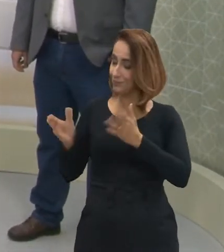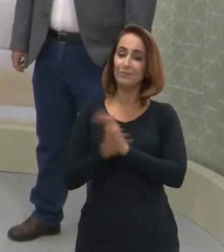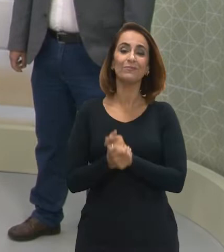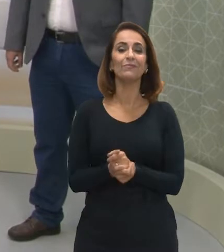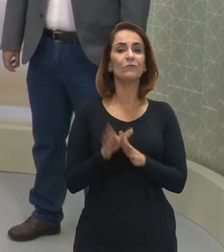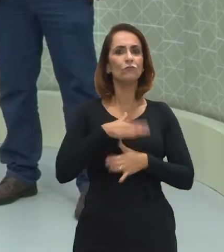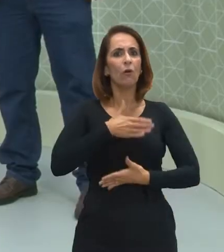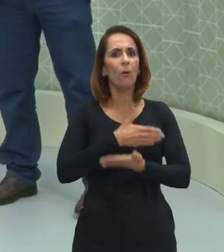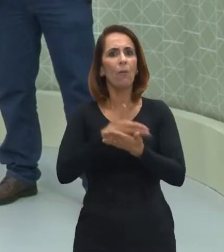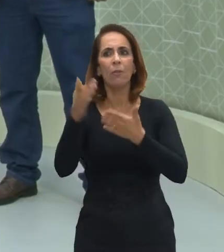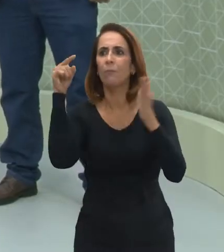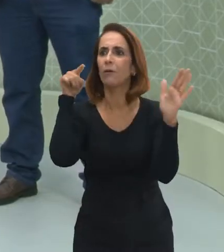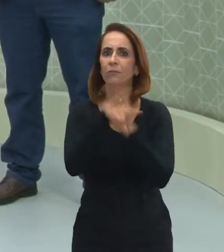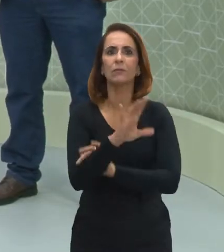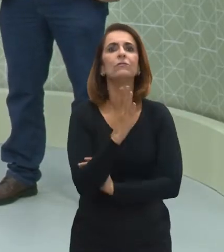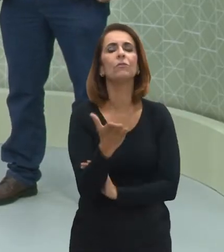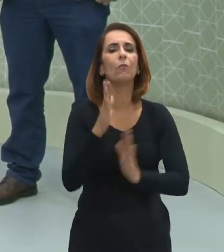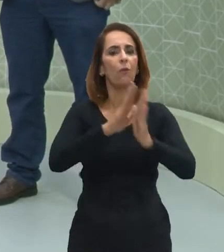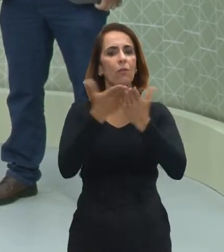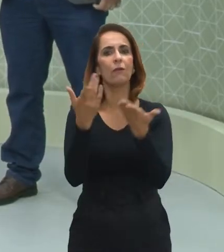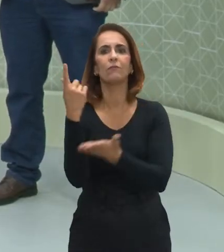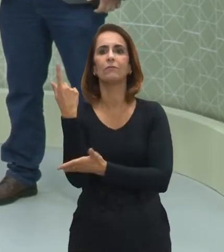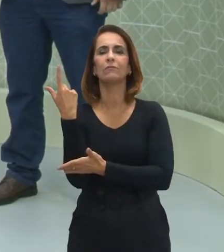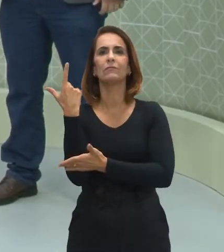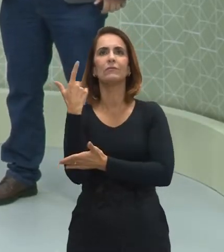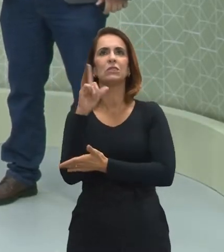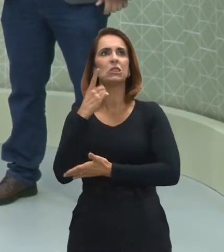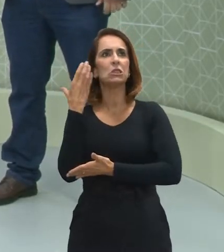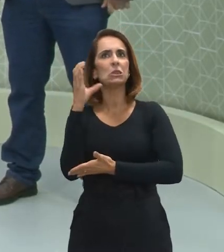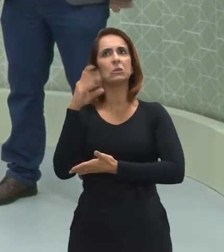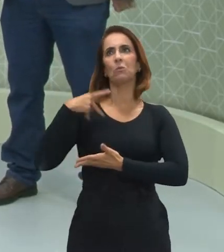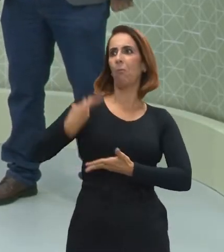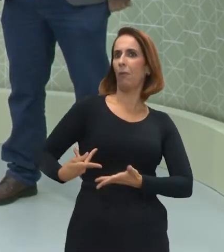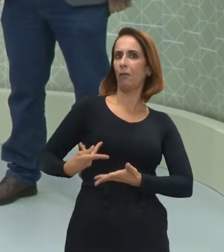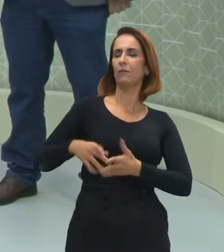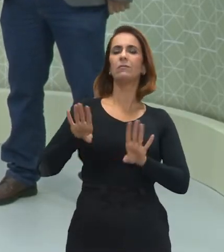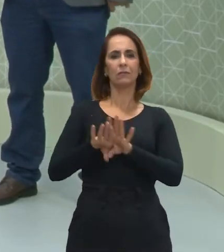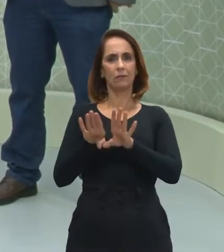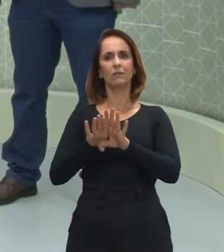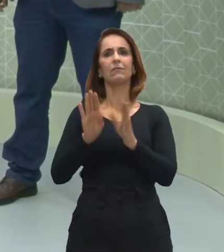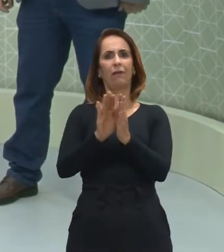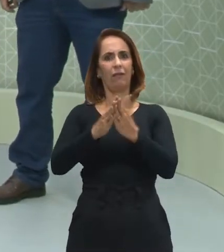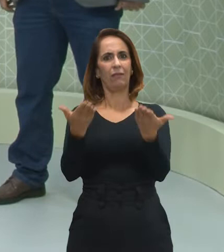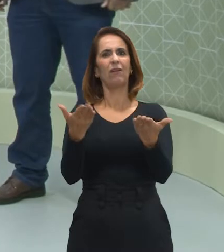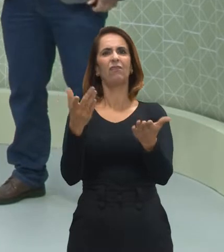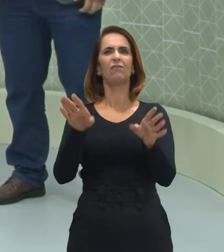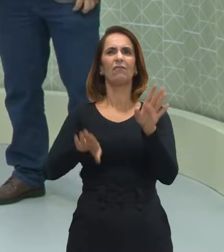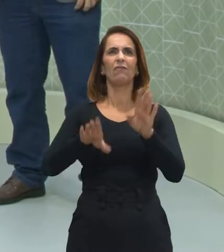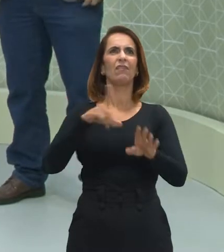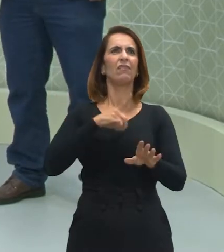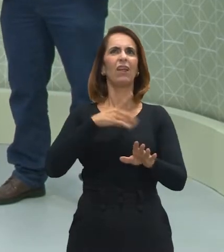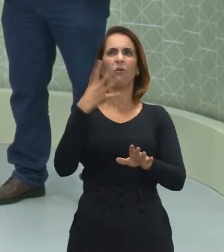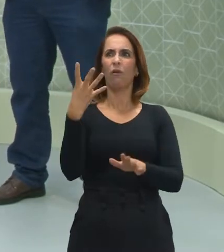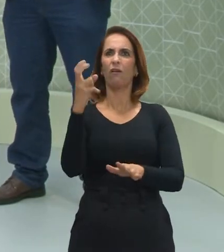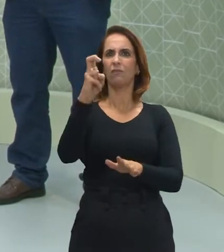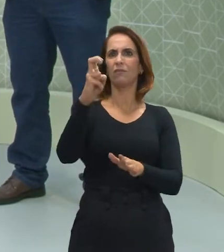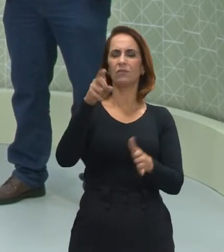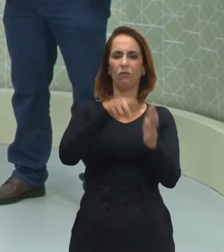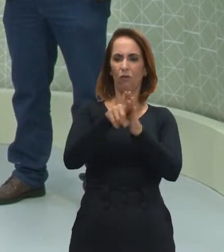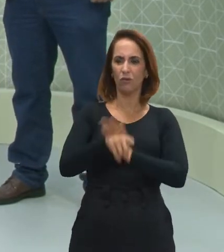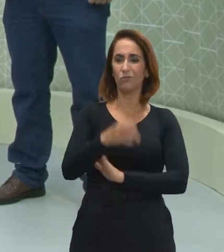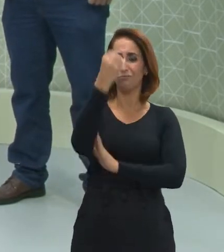E já começo te perguntando sobre o caderno de Ciências Humanas. Que é esse caderno que tem 45 questões